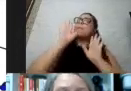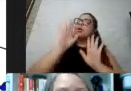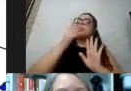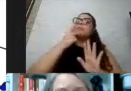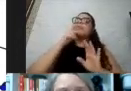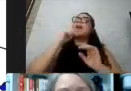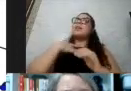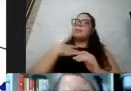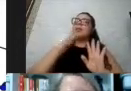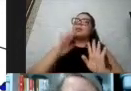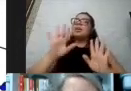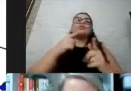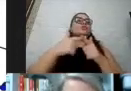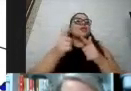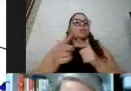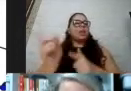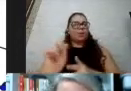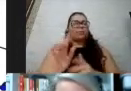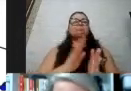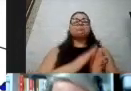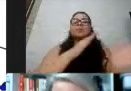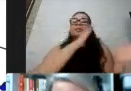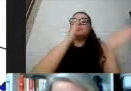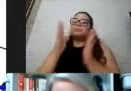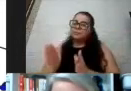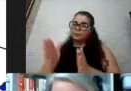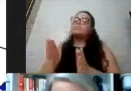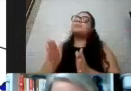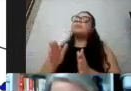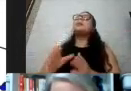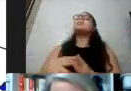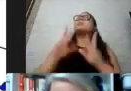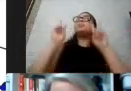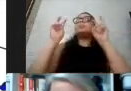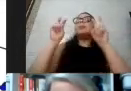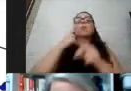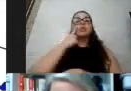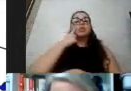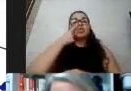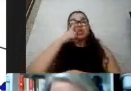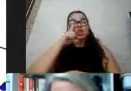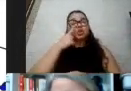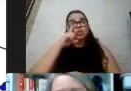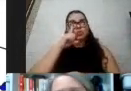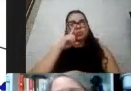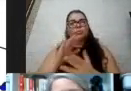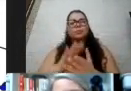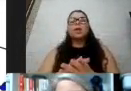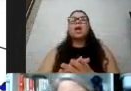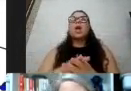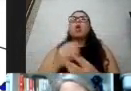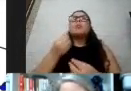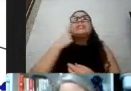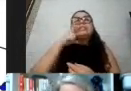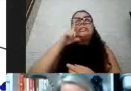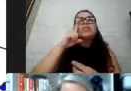bom? Não tem problema. Em relação aos riscos também, a gravidade, né? Então,